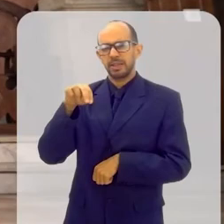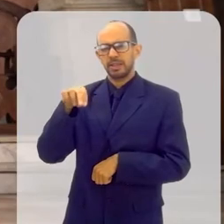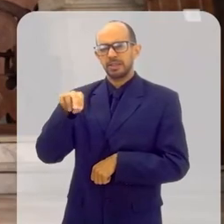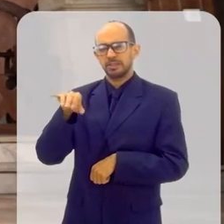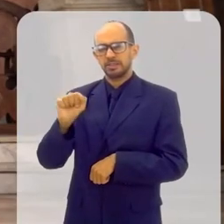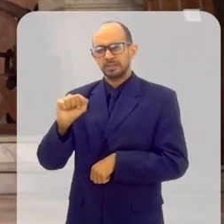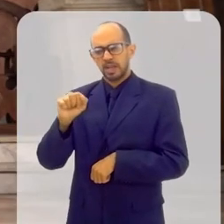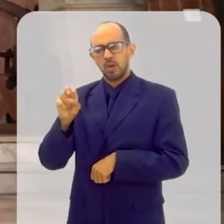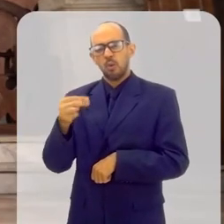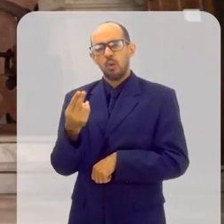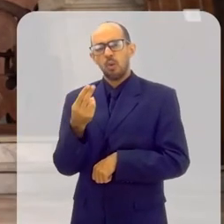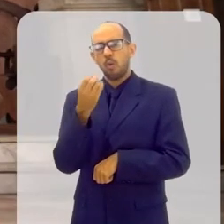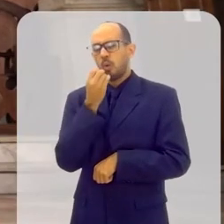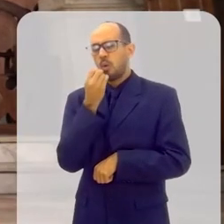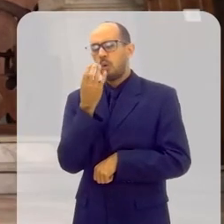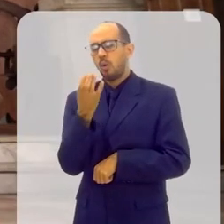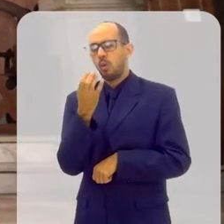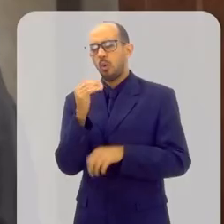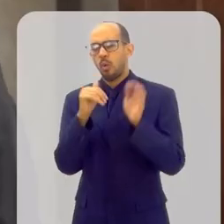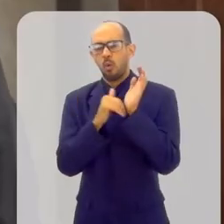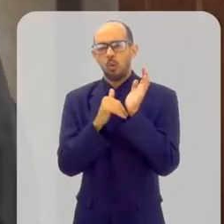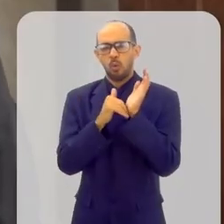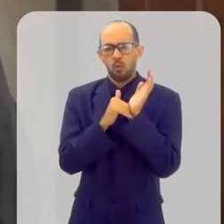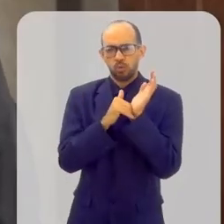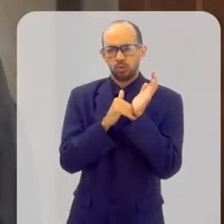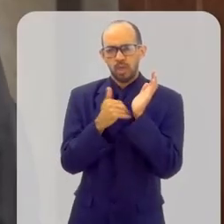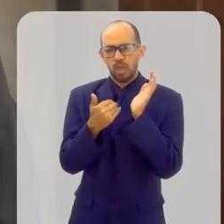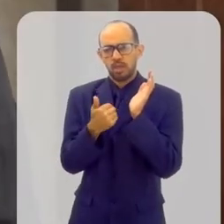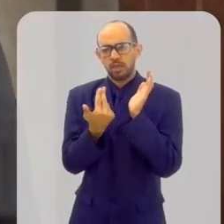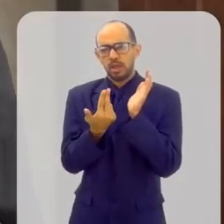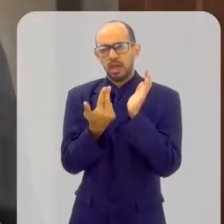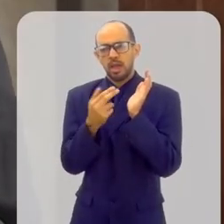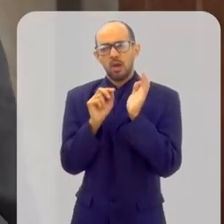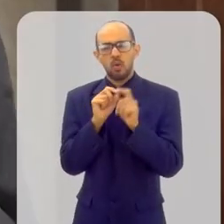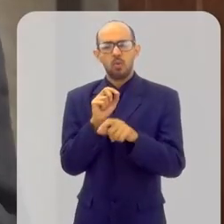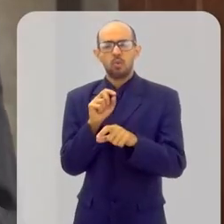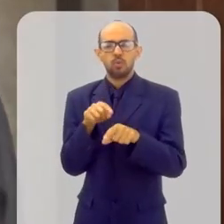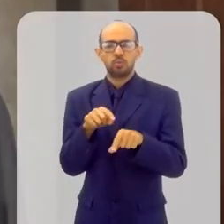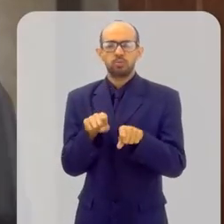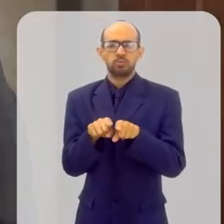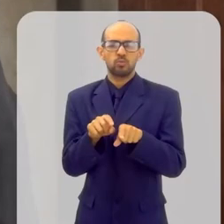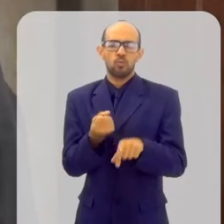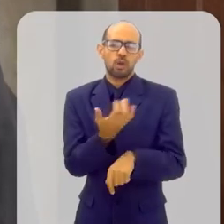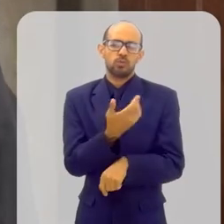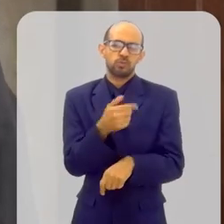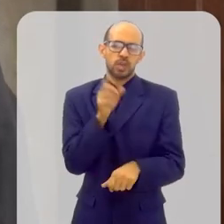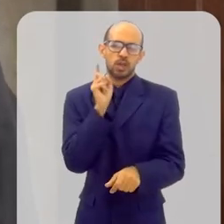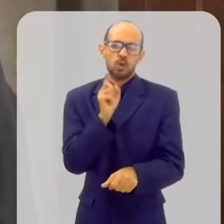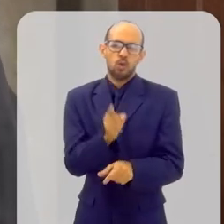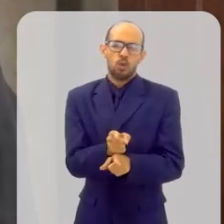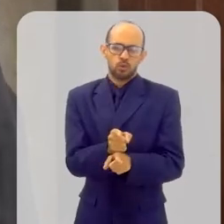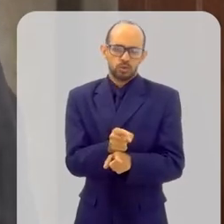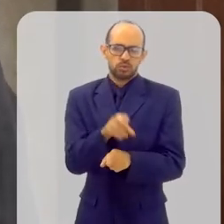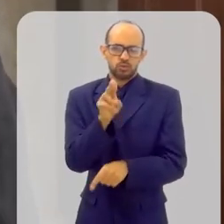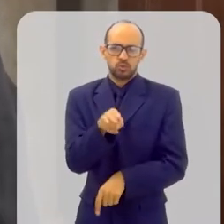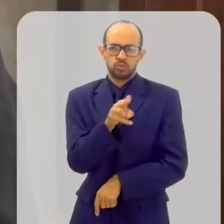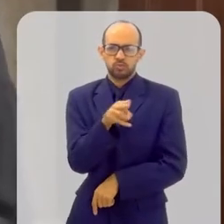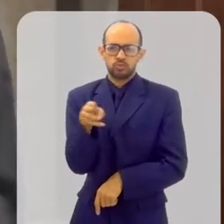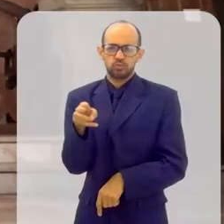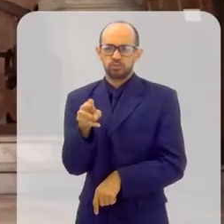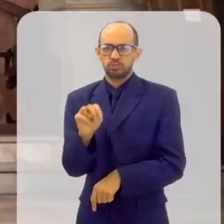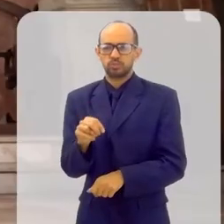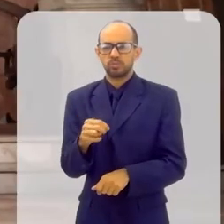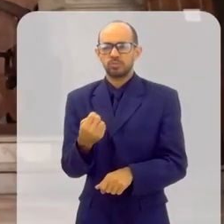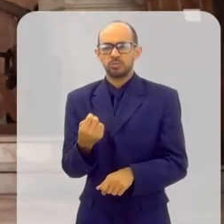como confissão. Então, quando a pessoa encontra-se com o sacerdote, que ali está